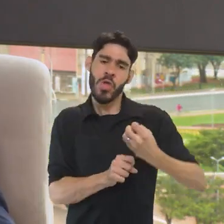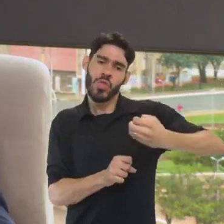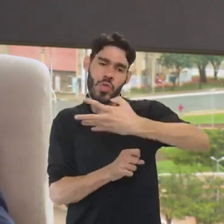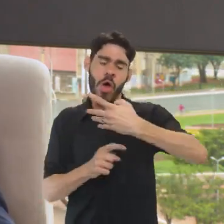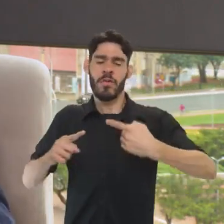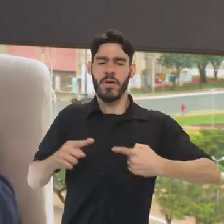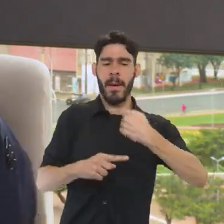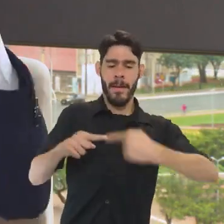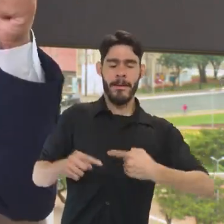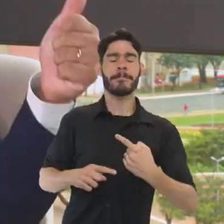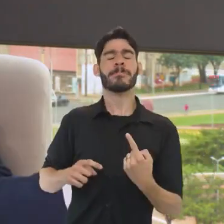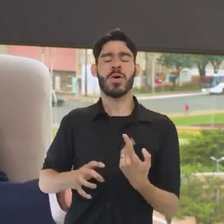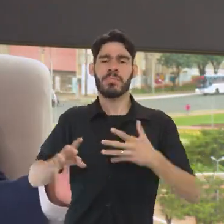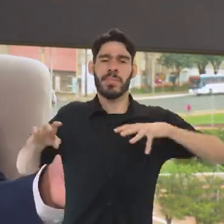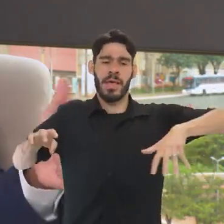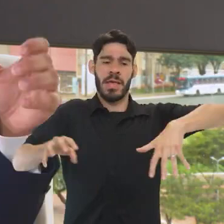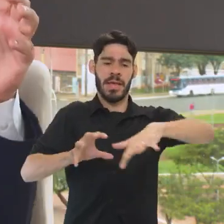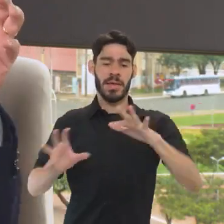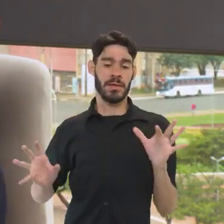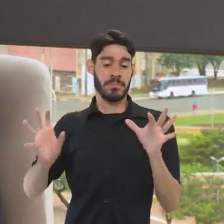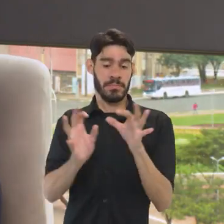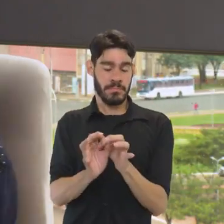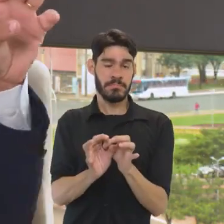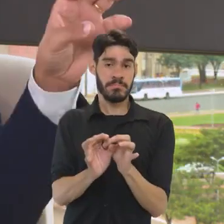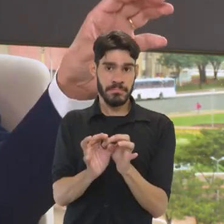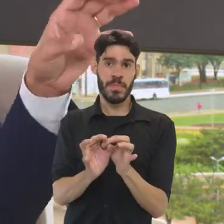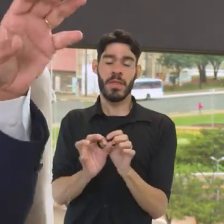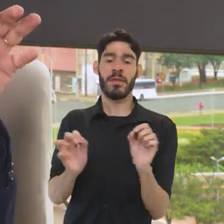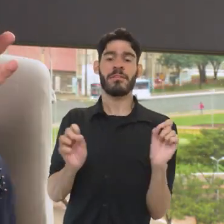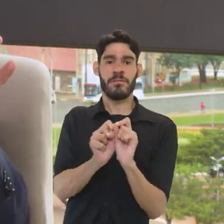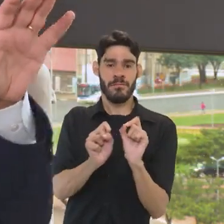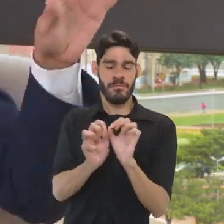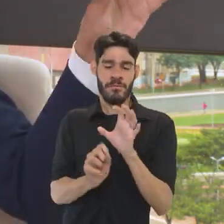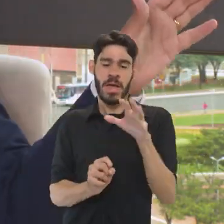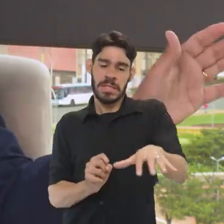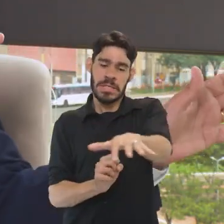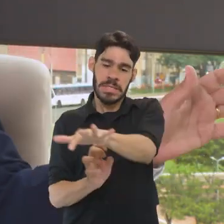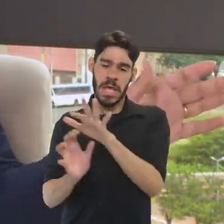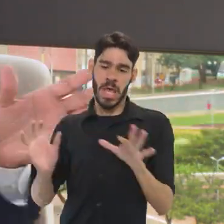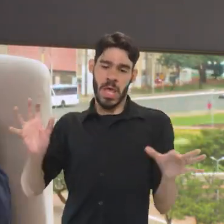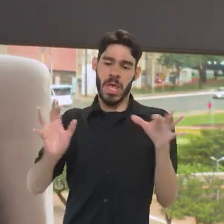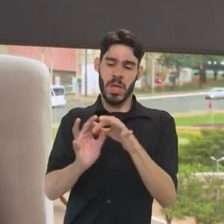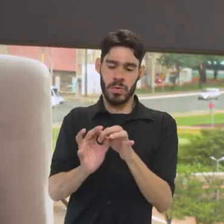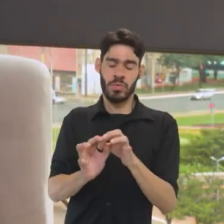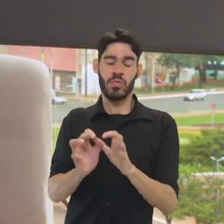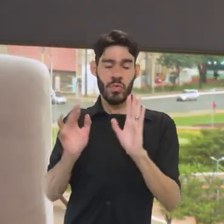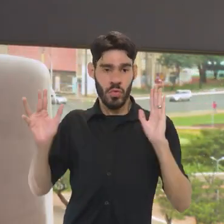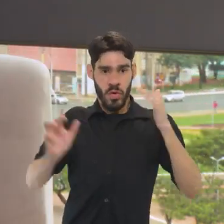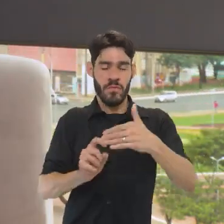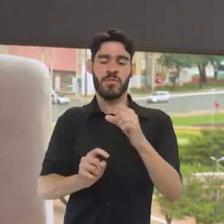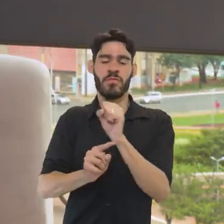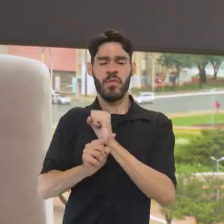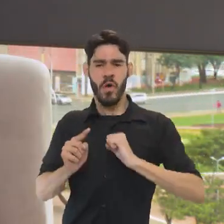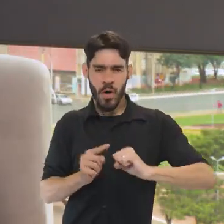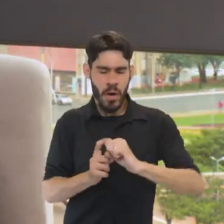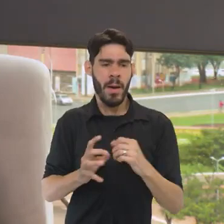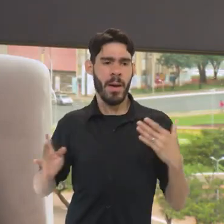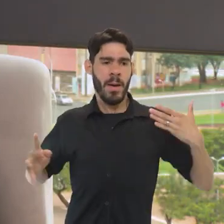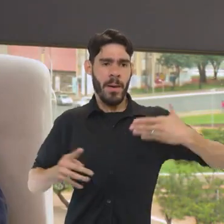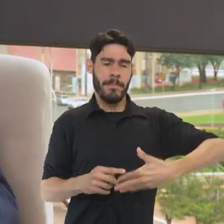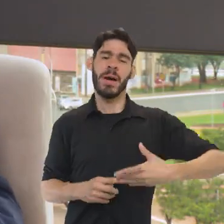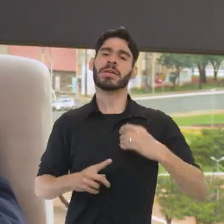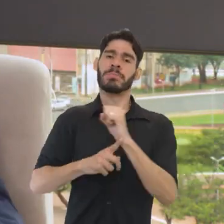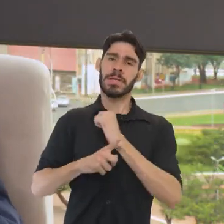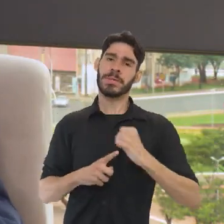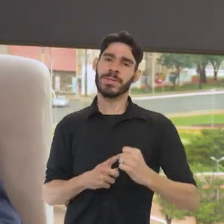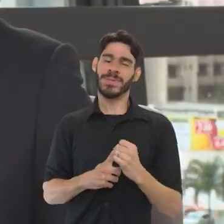lidar com a política de patrimônio. Intersetoralizada, ou seja, fazendo conexão com outras áreas de governo e muito focada na sociedade com a participação